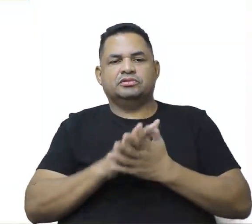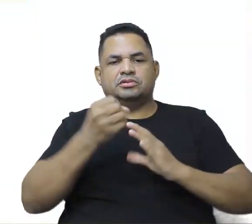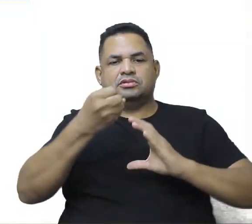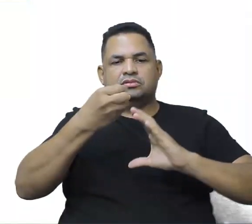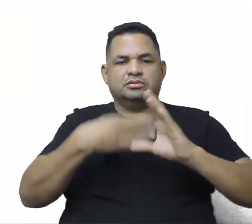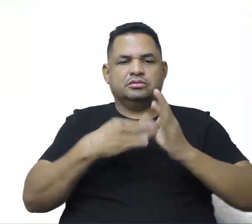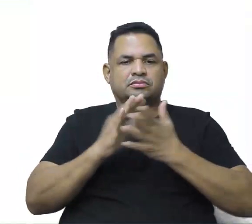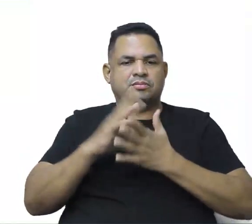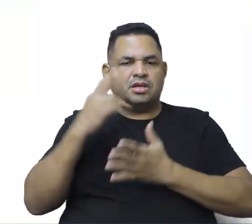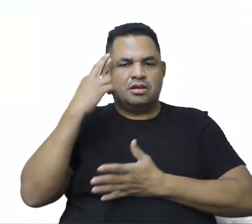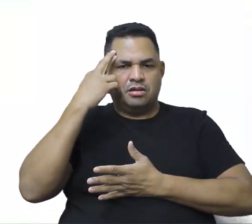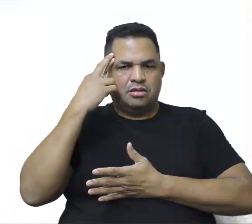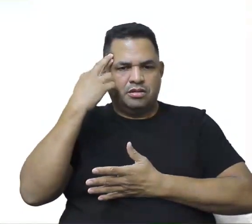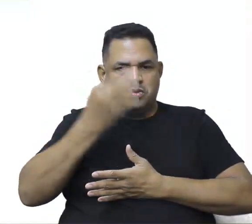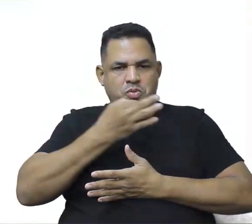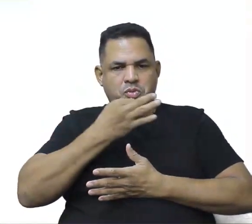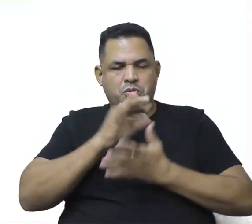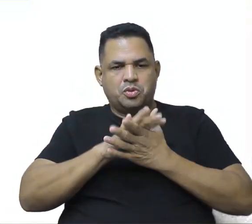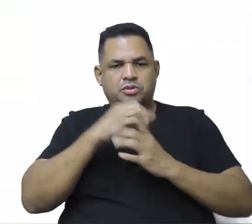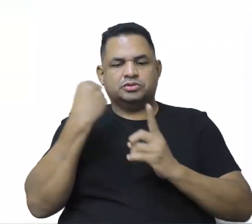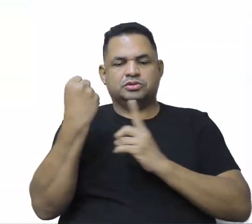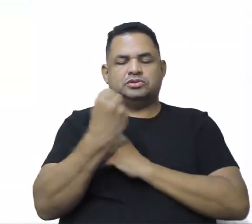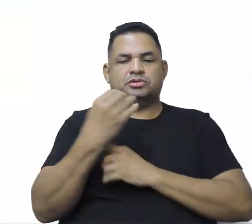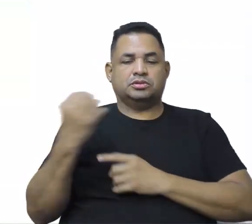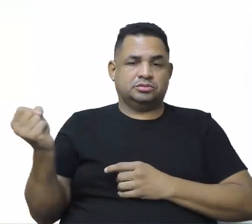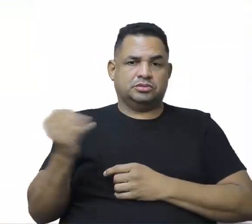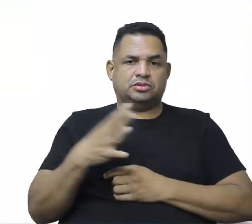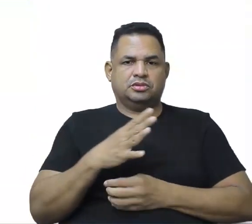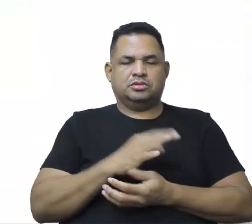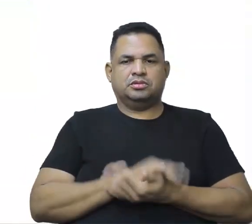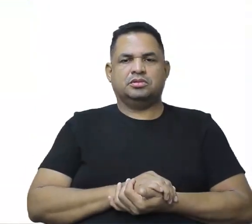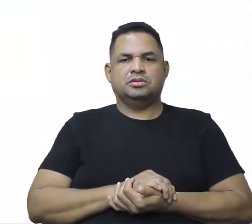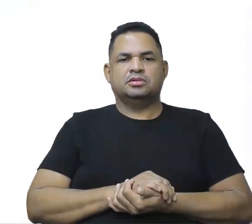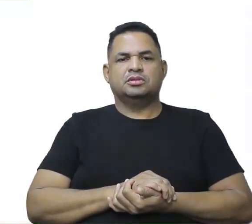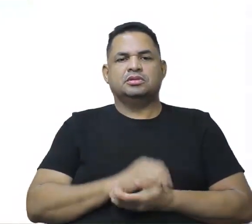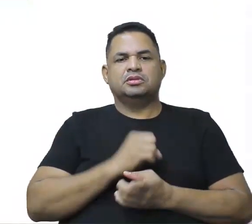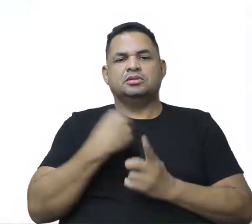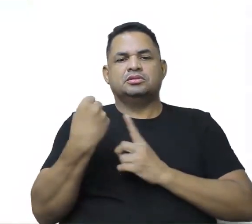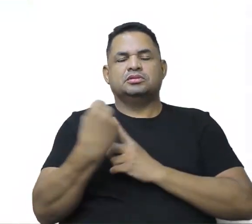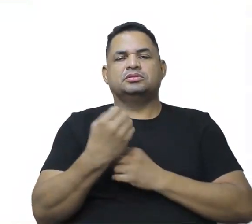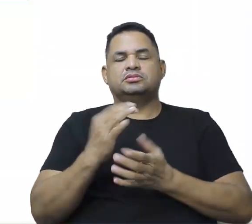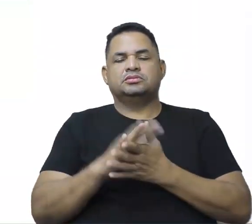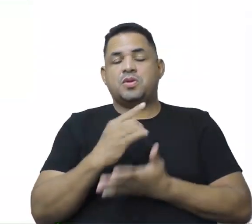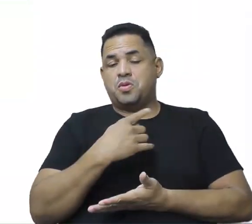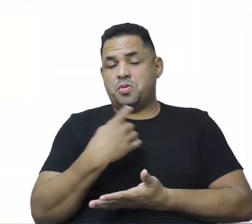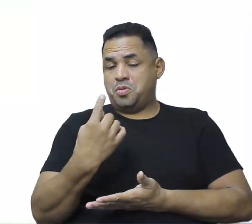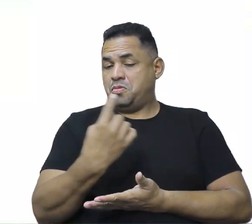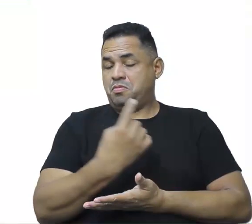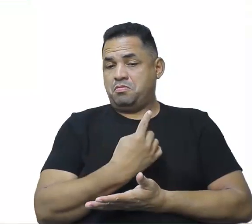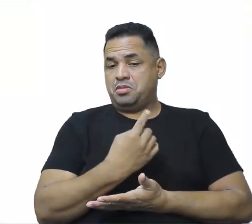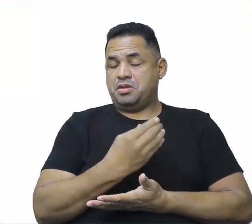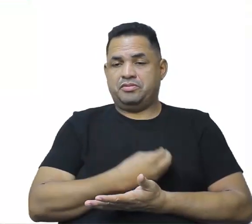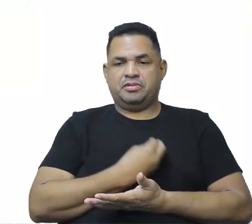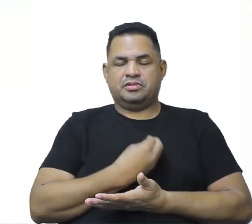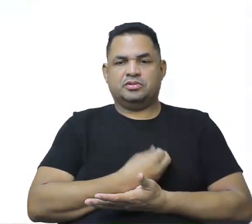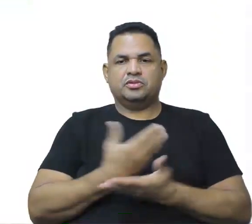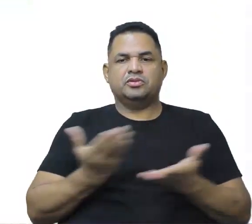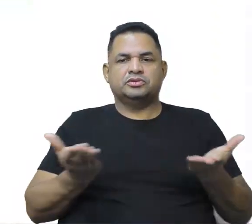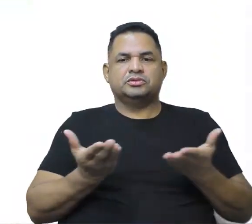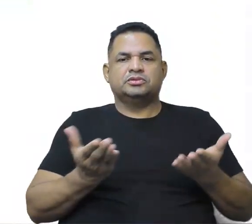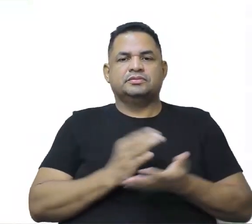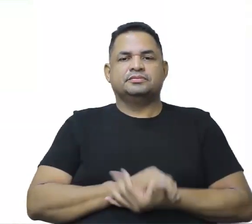-se pela reflexão crítica sobre a sociedade contemporânea. Essa sociedade da qual a gente está vivendo, né?